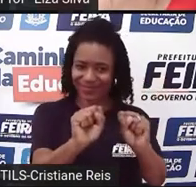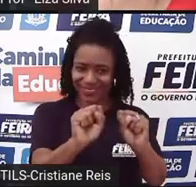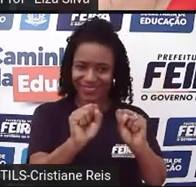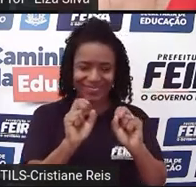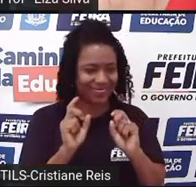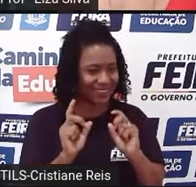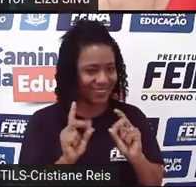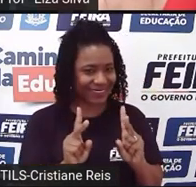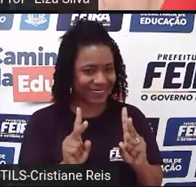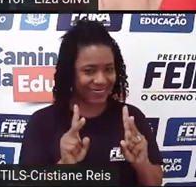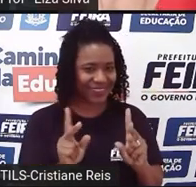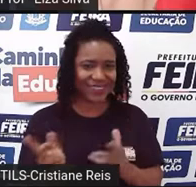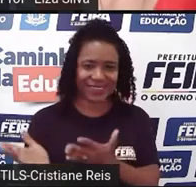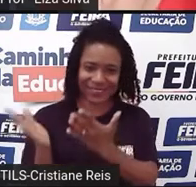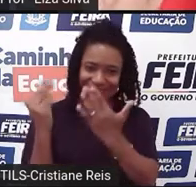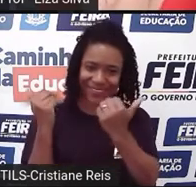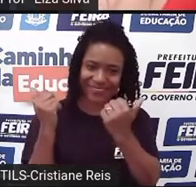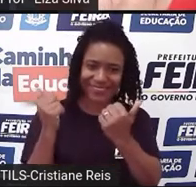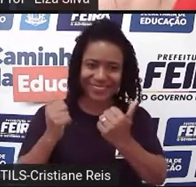Então, vamos lá.